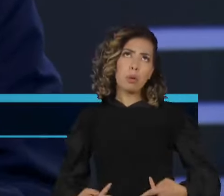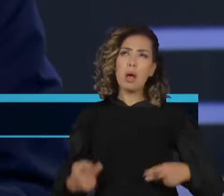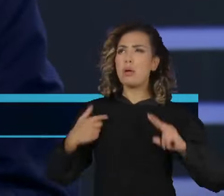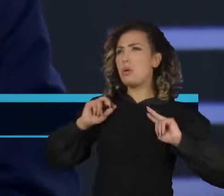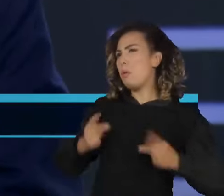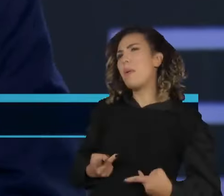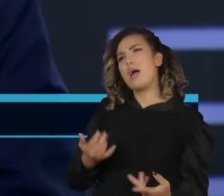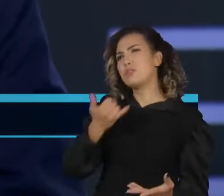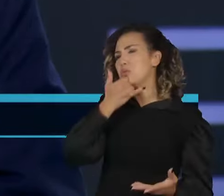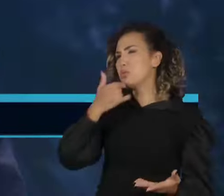incompreensível.